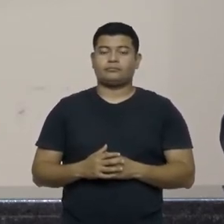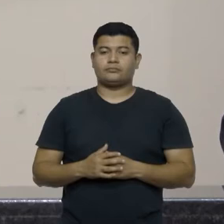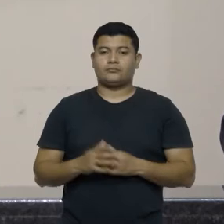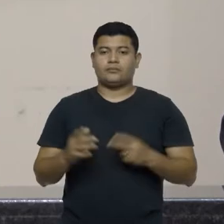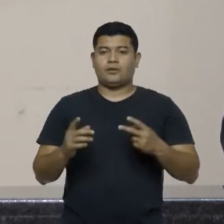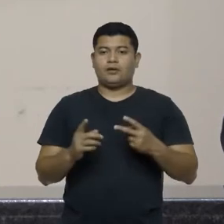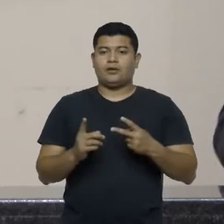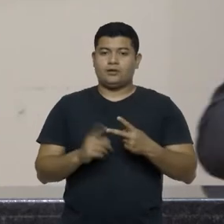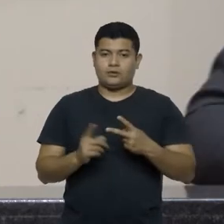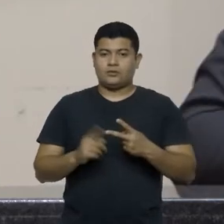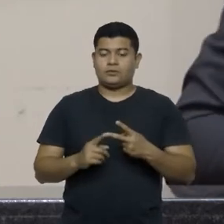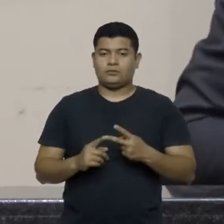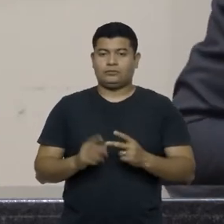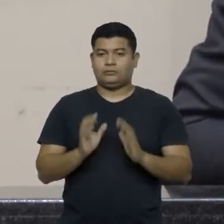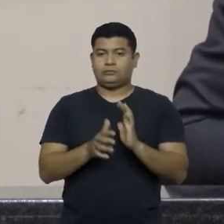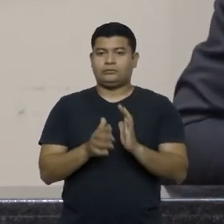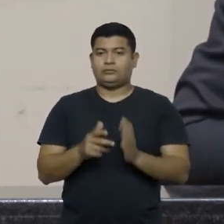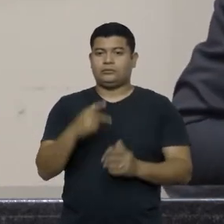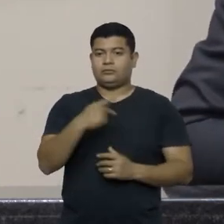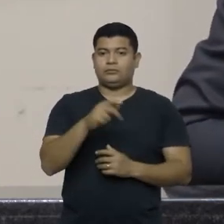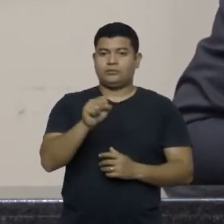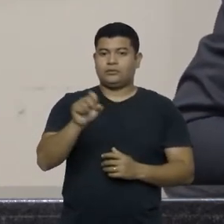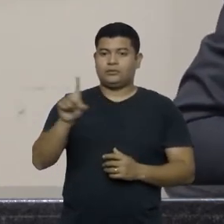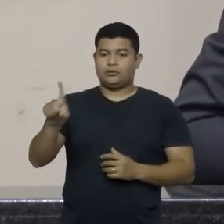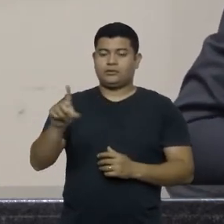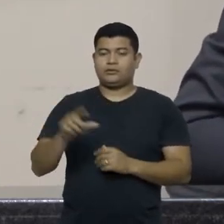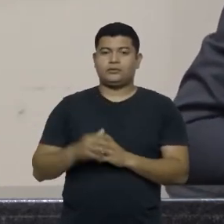horário pertence ao PSD